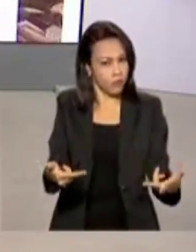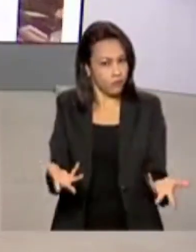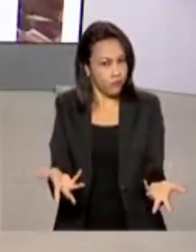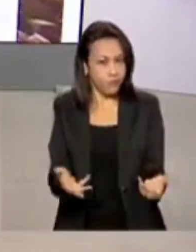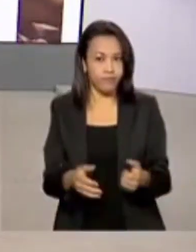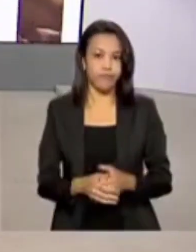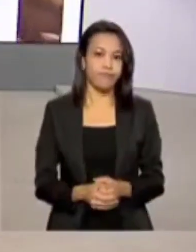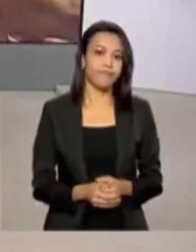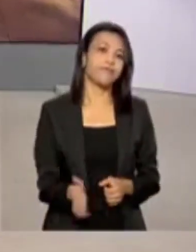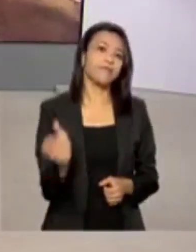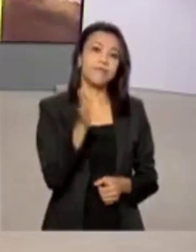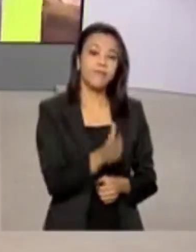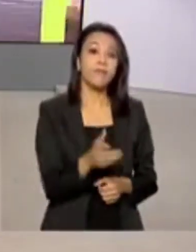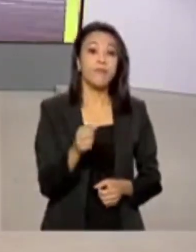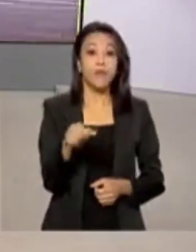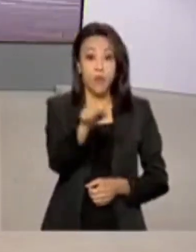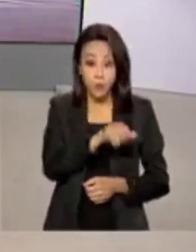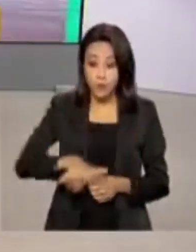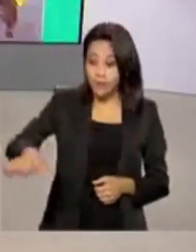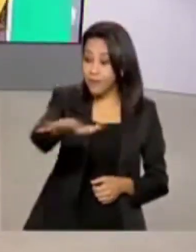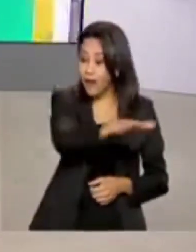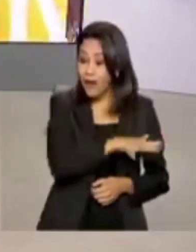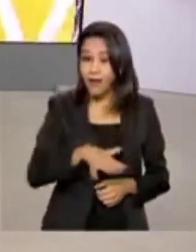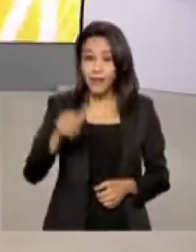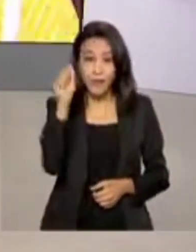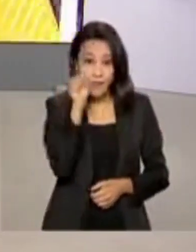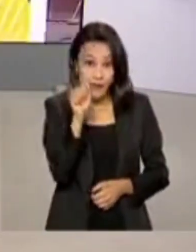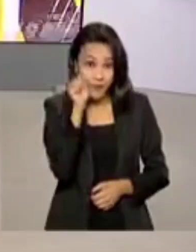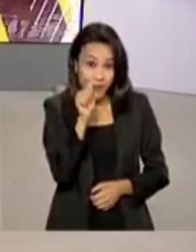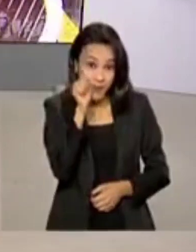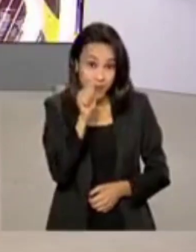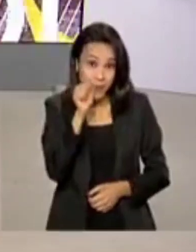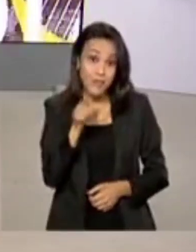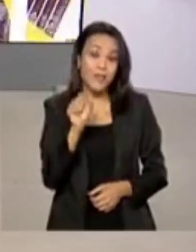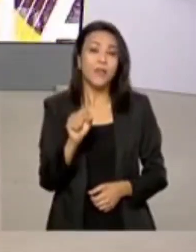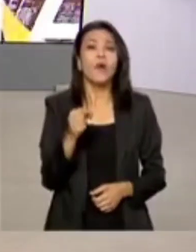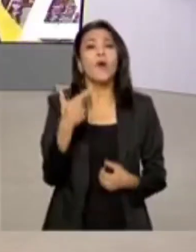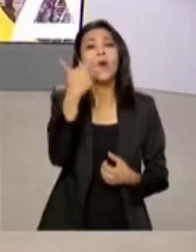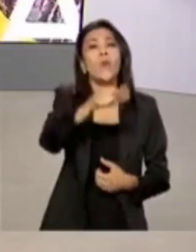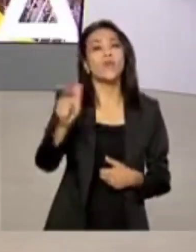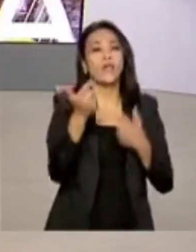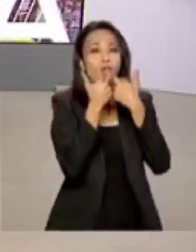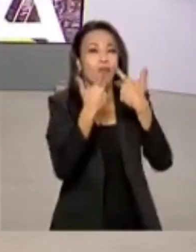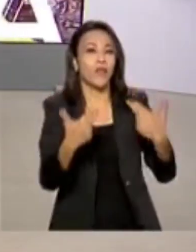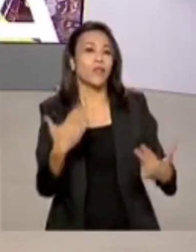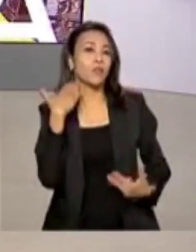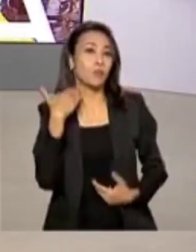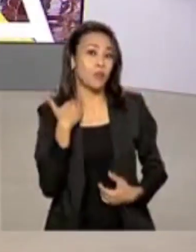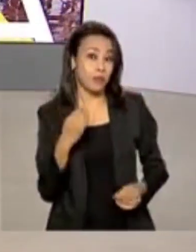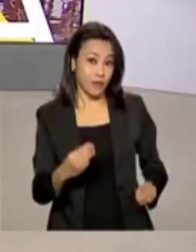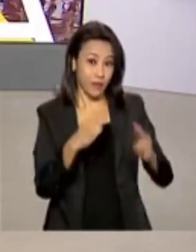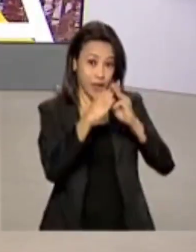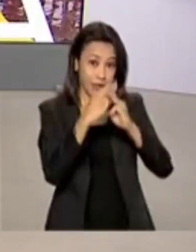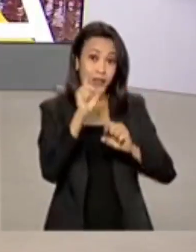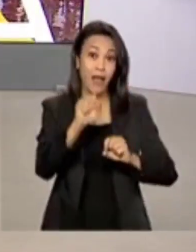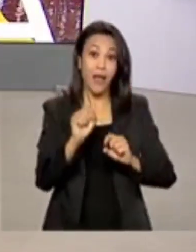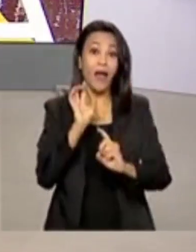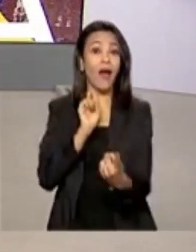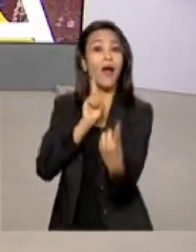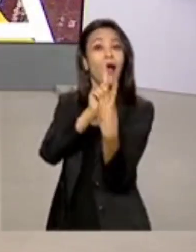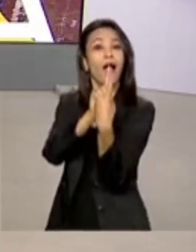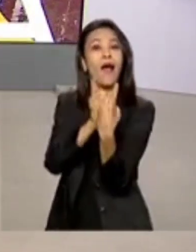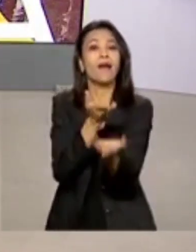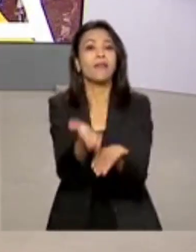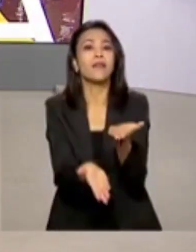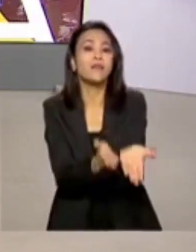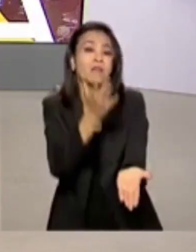Além do espaço exclusivamente feminino, uma outra novidade na Caixa agora é o atendimento preferencial às pessoas com